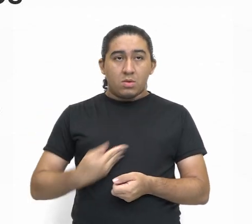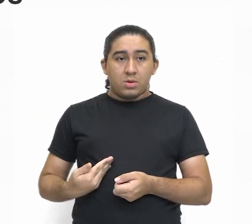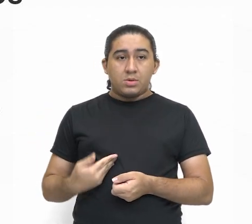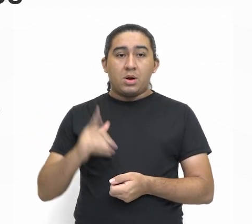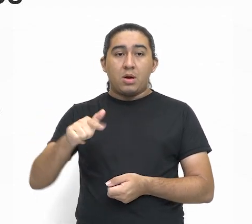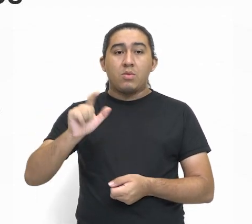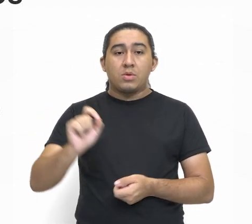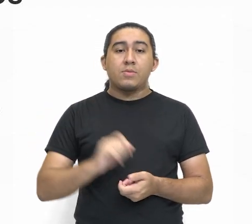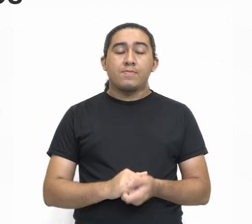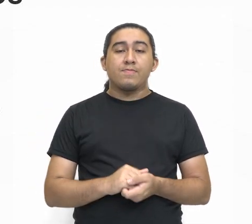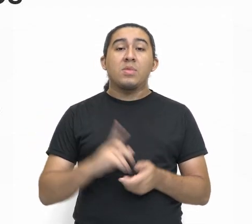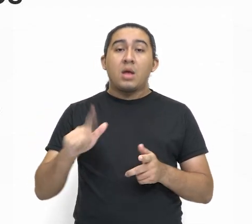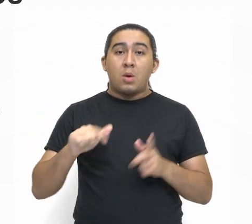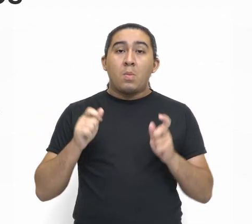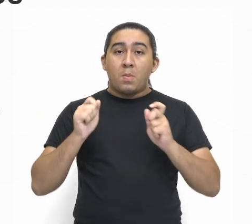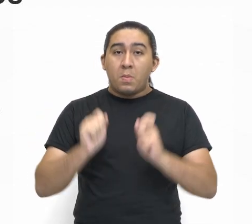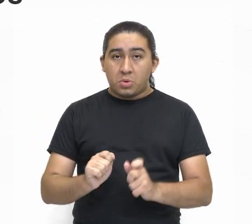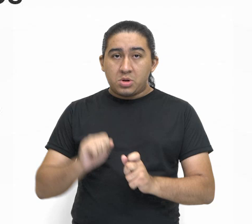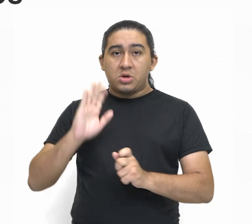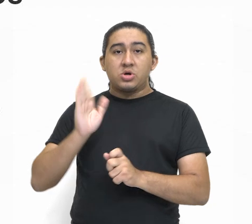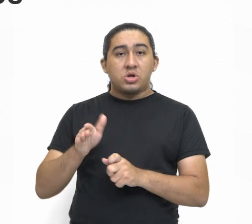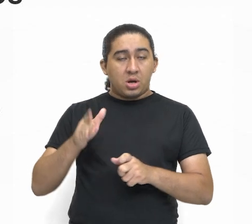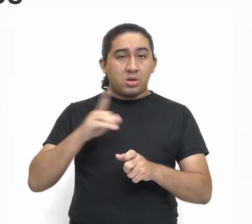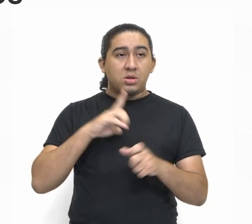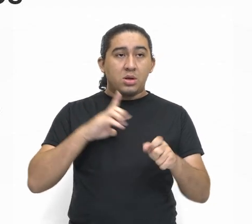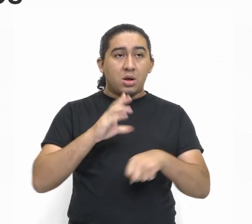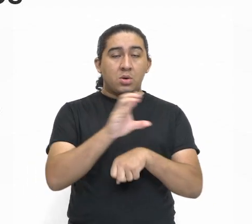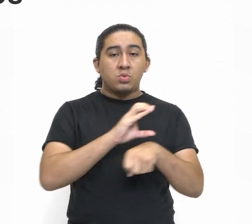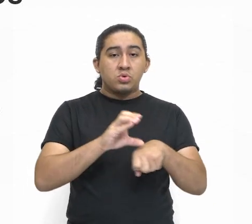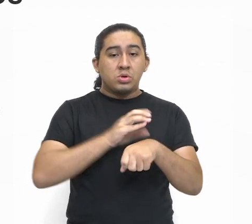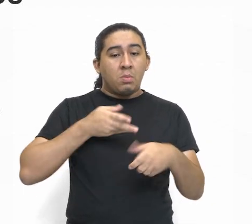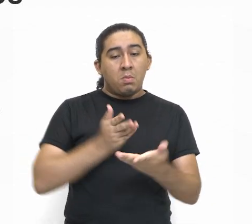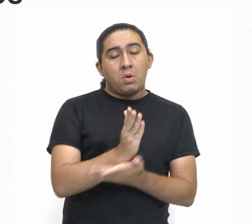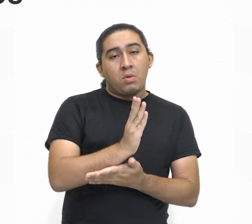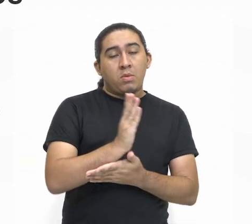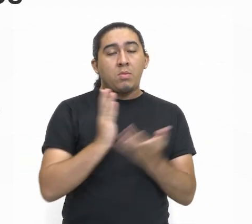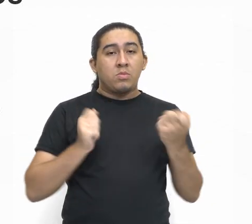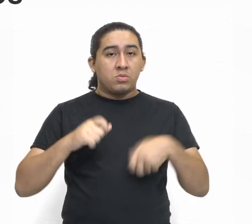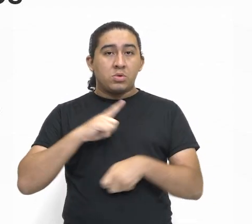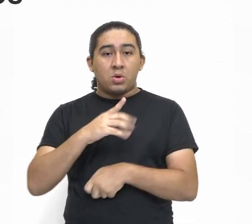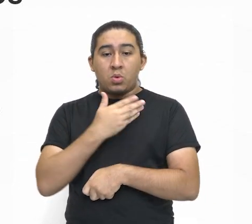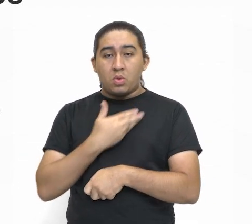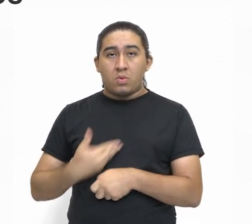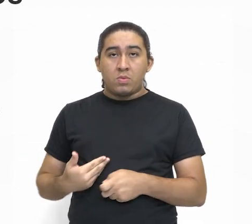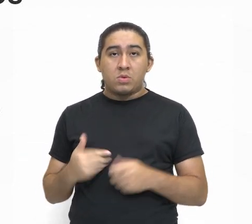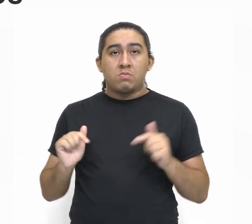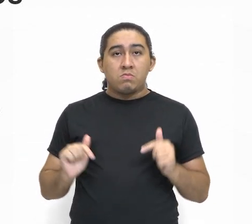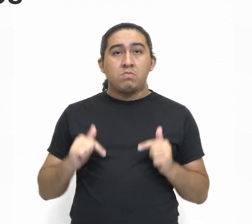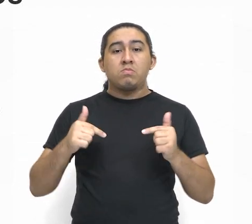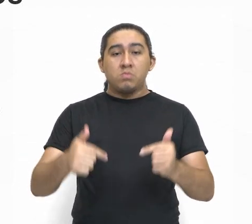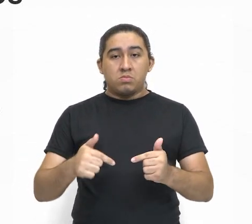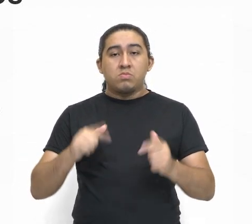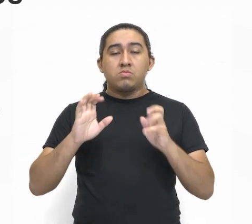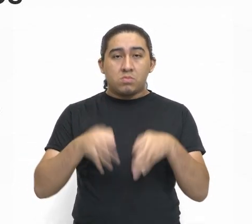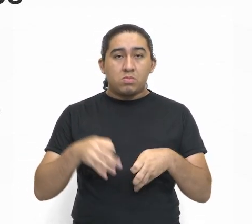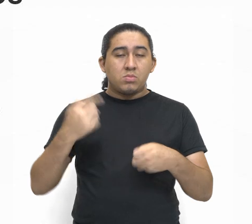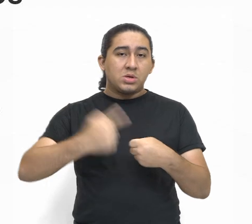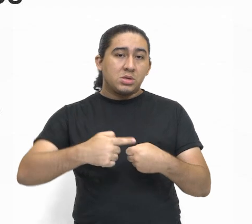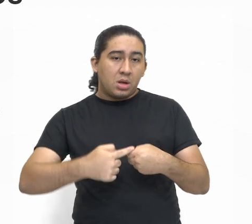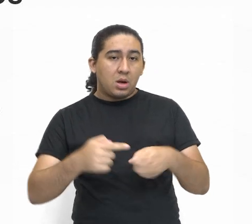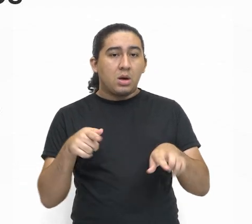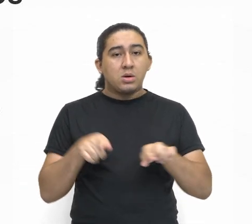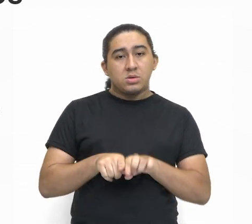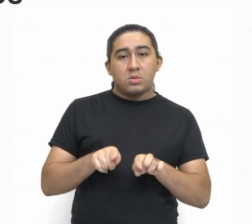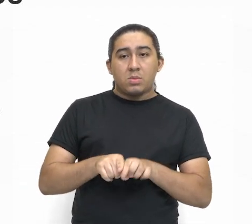falando realmente do poder constituído. Para o quê? Para governar uma cidade, para